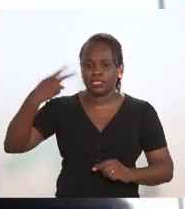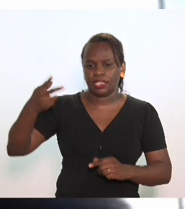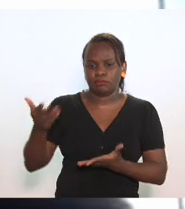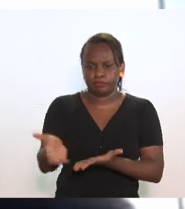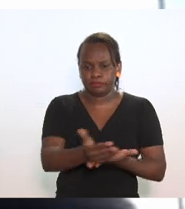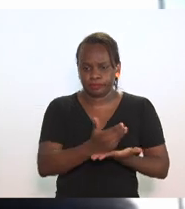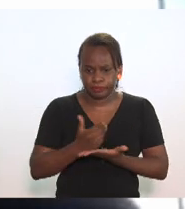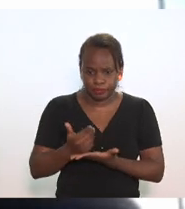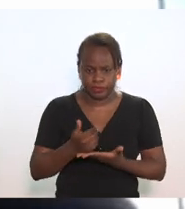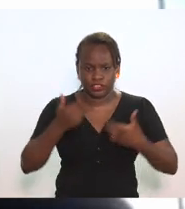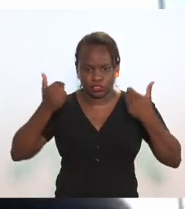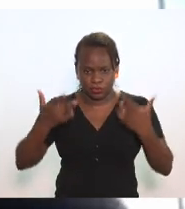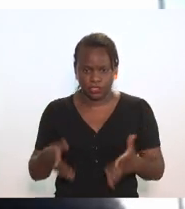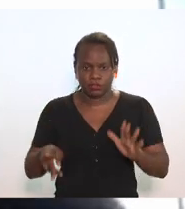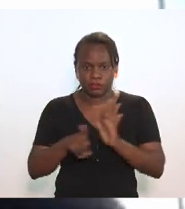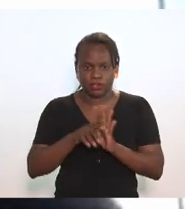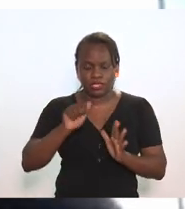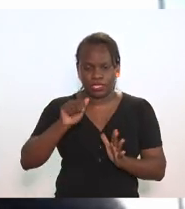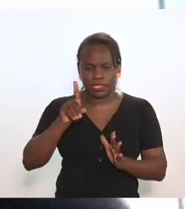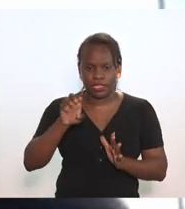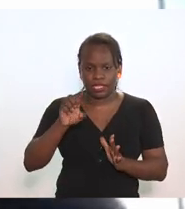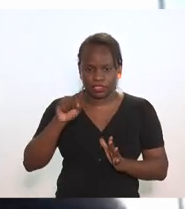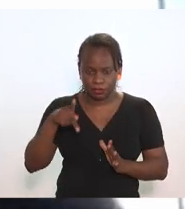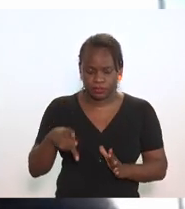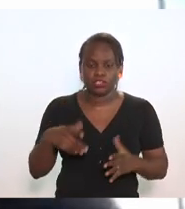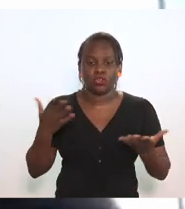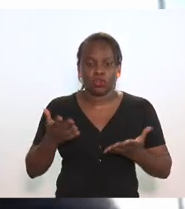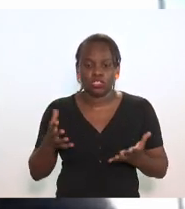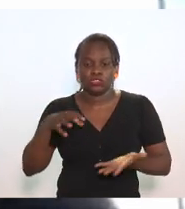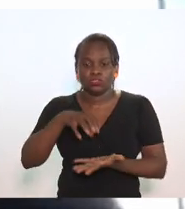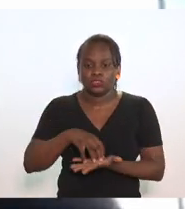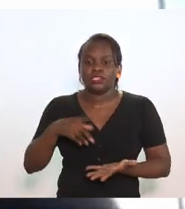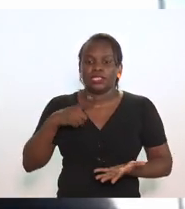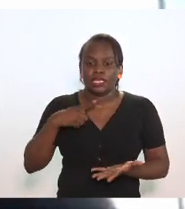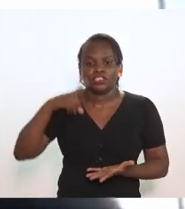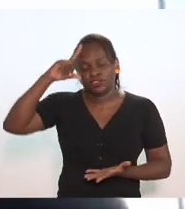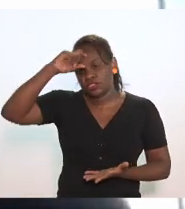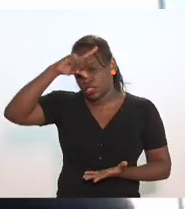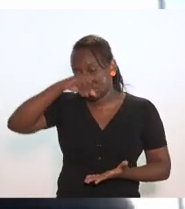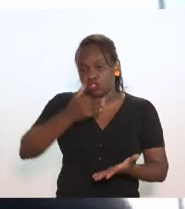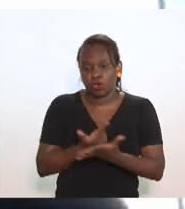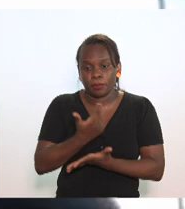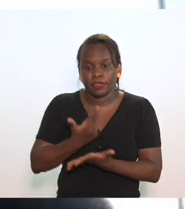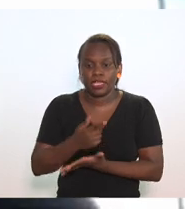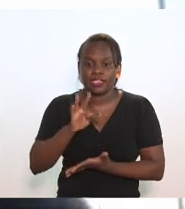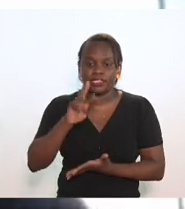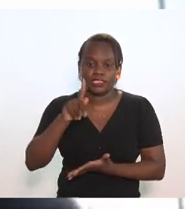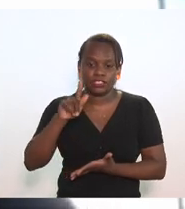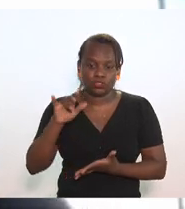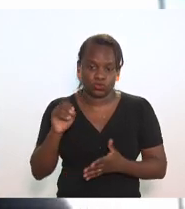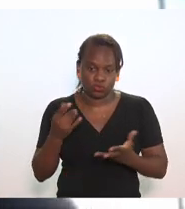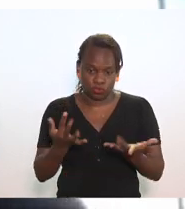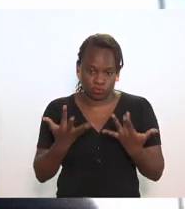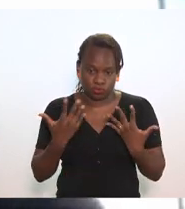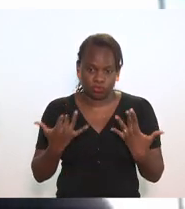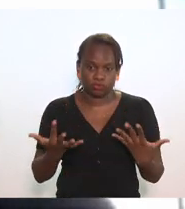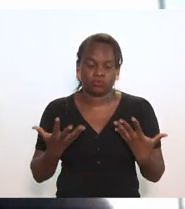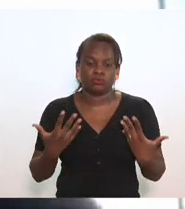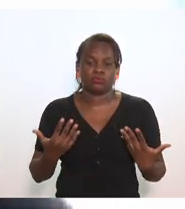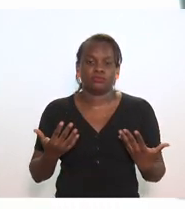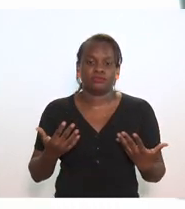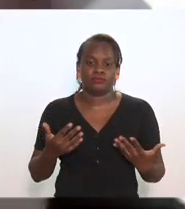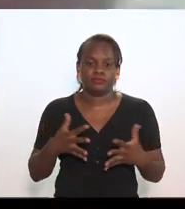essa é a colocação da 10 o nosso setor está com uma dificuldade de comprar trigo é